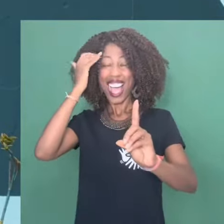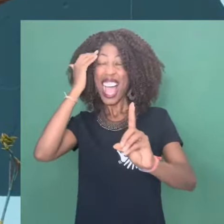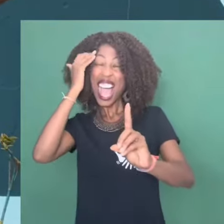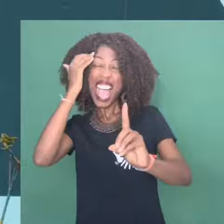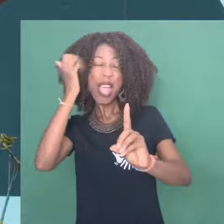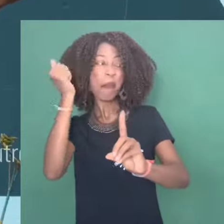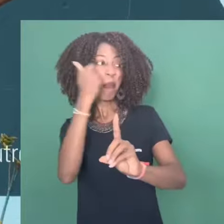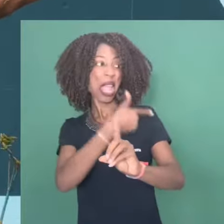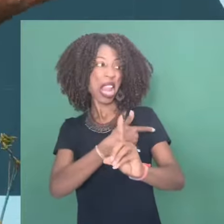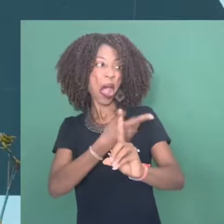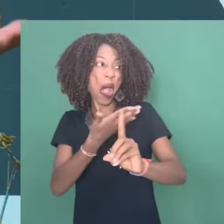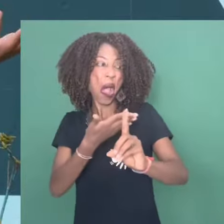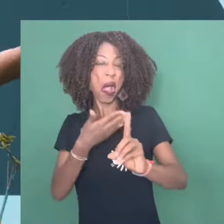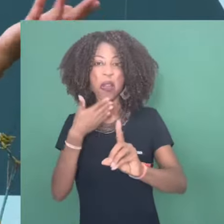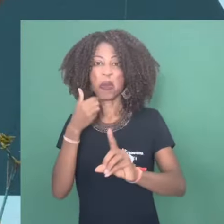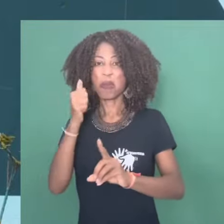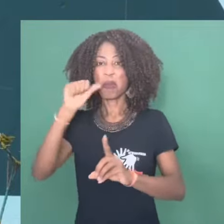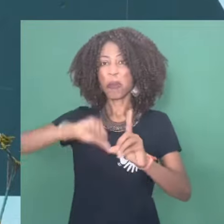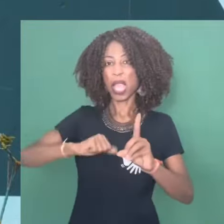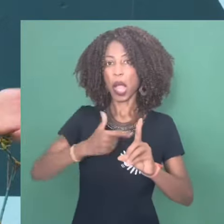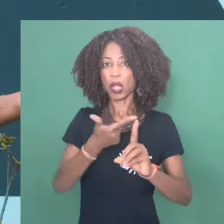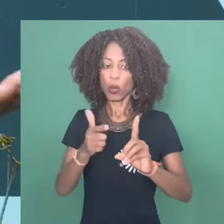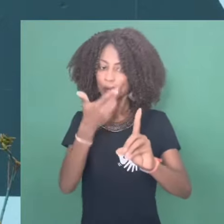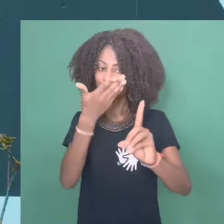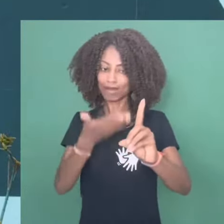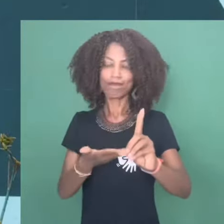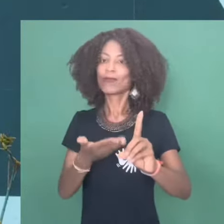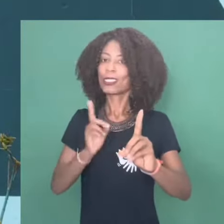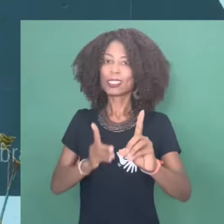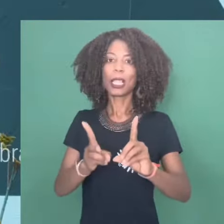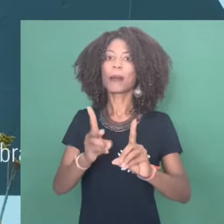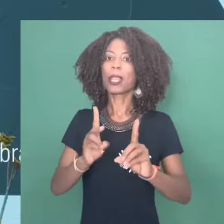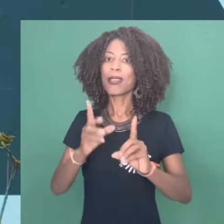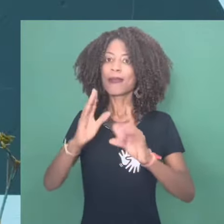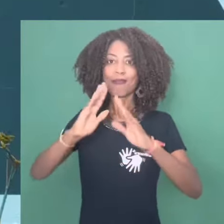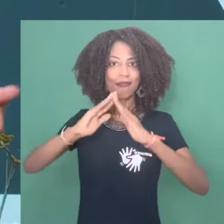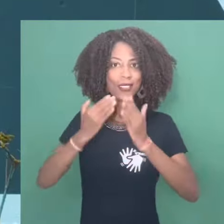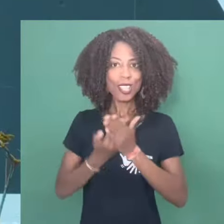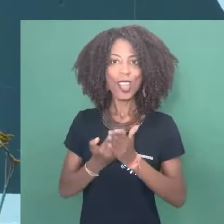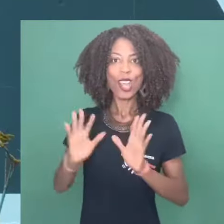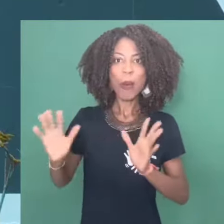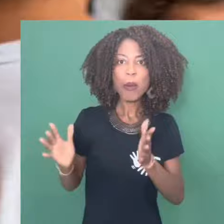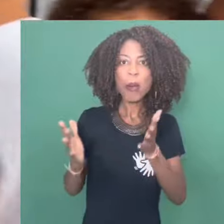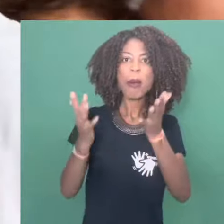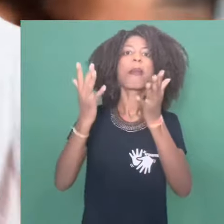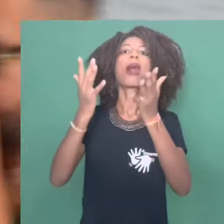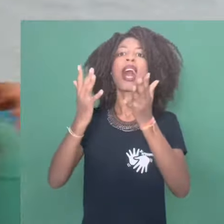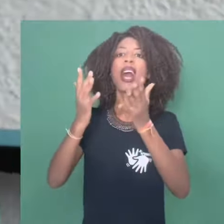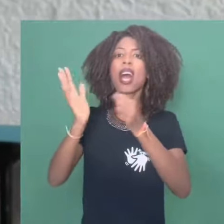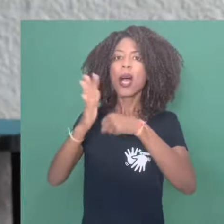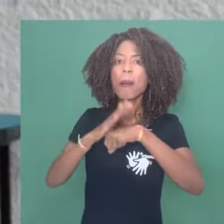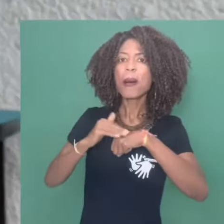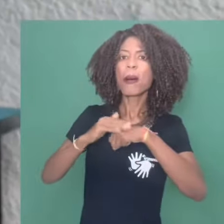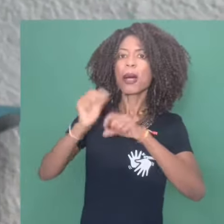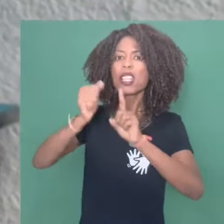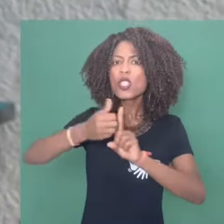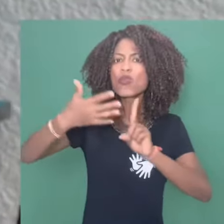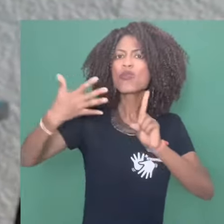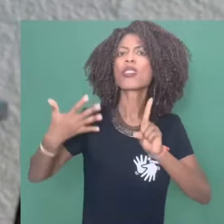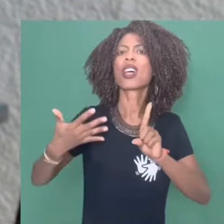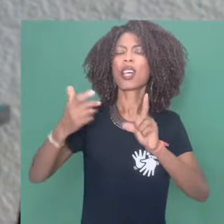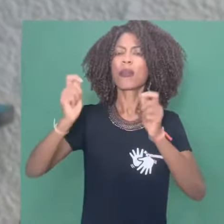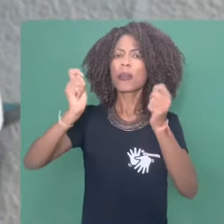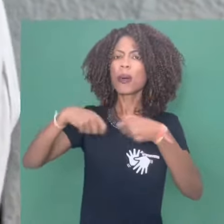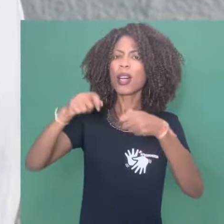ou pior do que outro. Por isso que esse espaço educacional é espaço que celebra e contempla, que ampara a diversidade e que